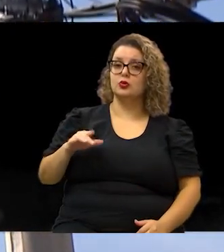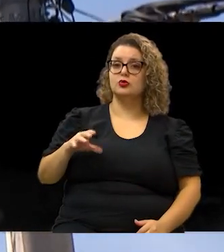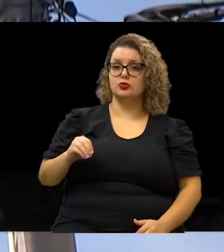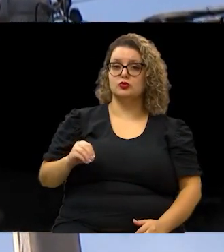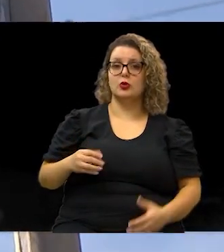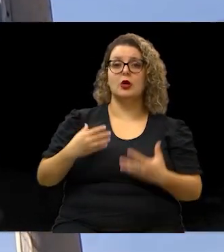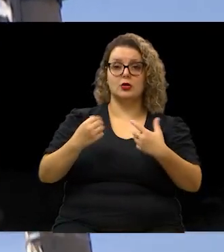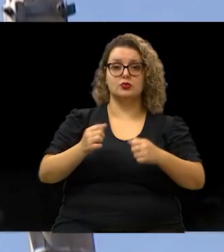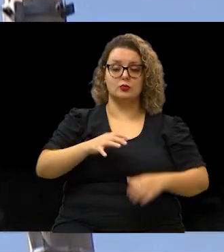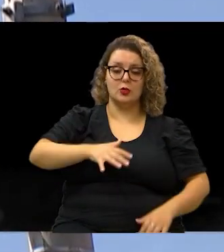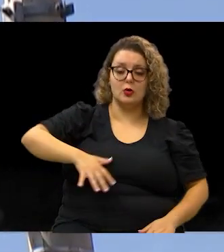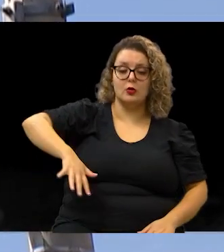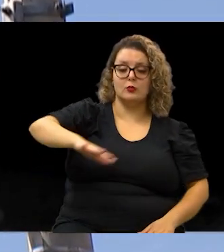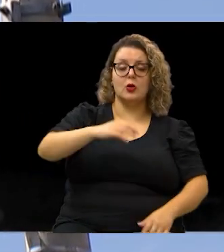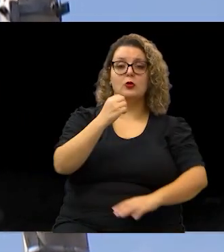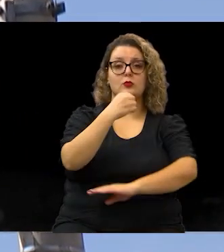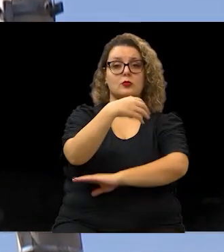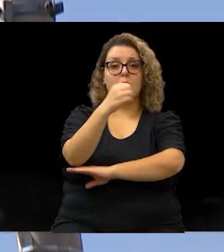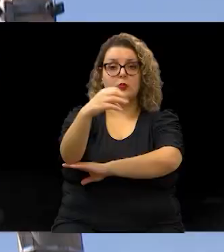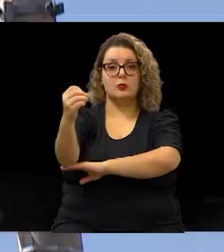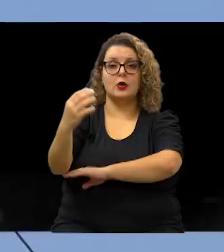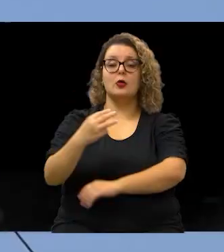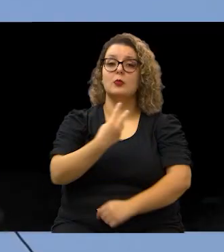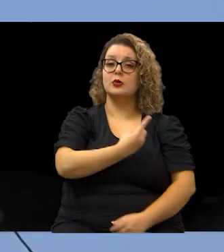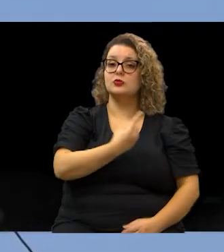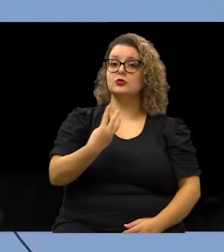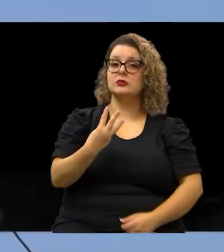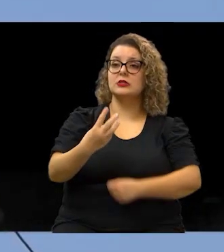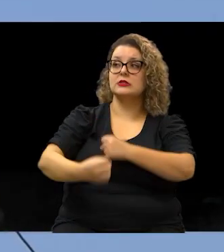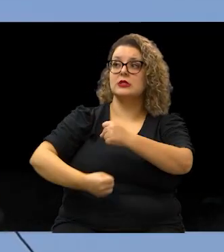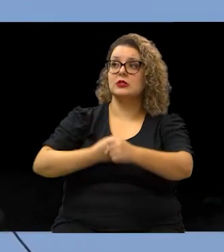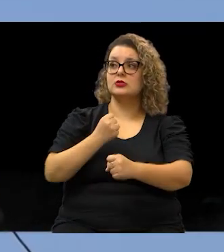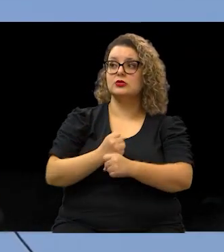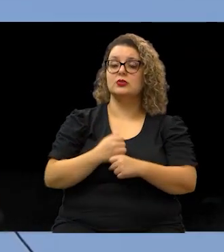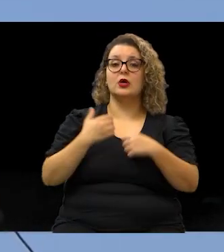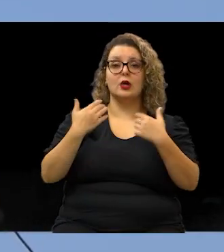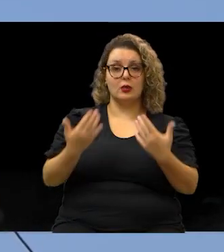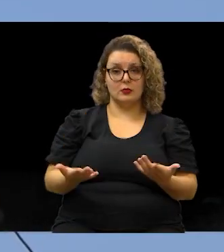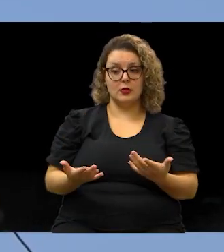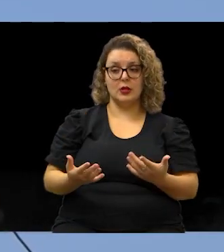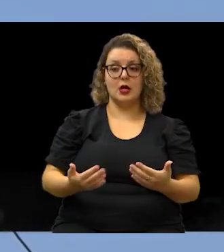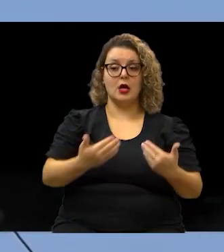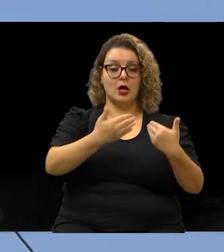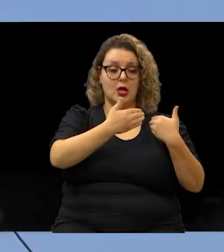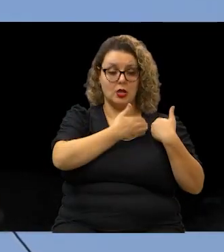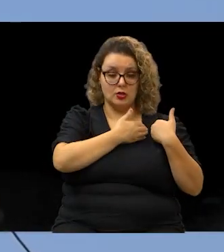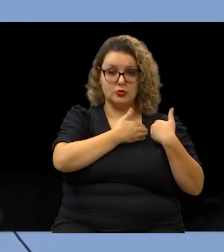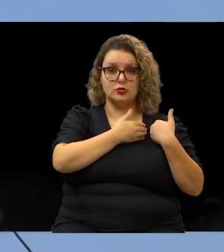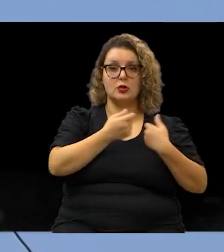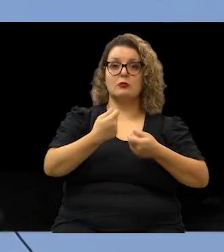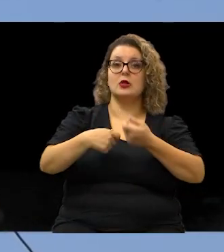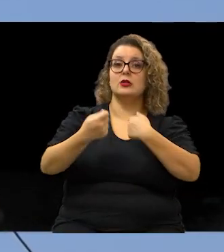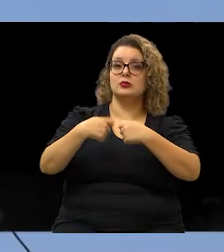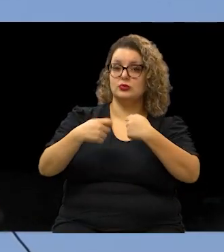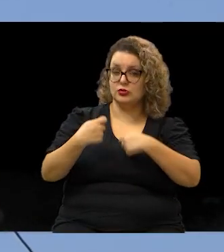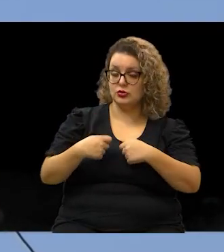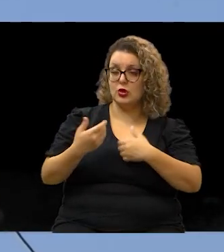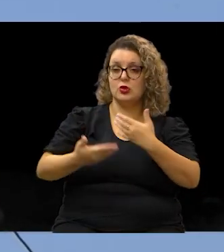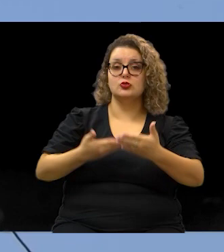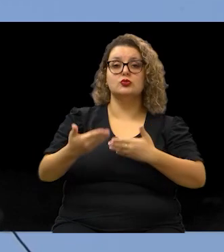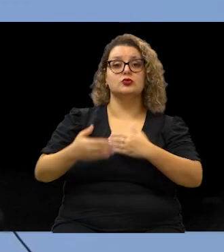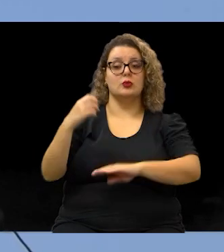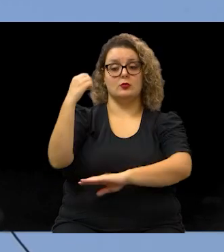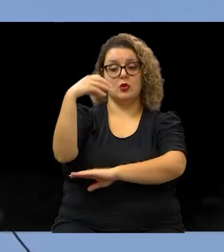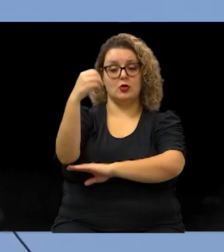Iluminação Pública do município pelos próximos 13 anos. Com isso, a responsabilidade pela administração dos serviços de